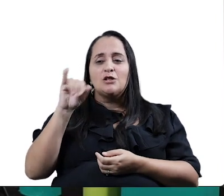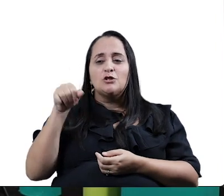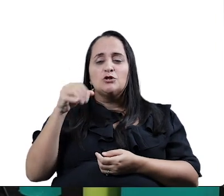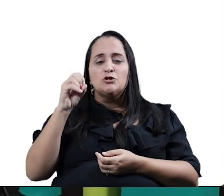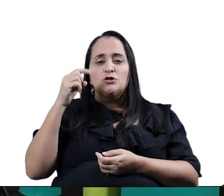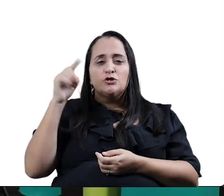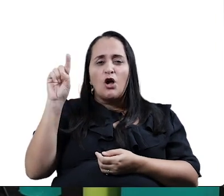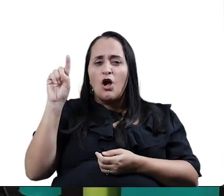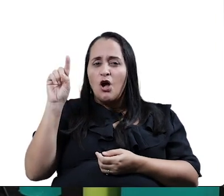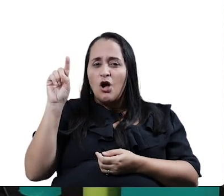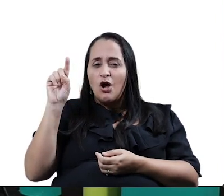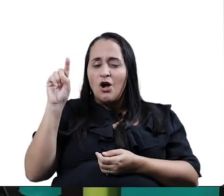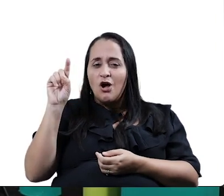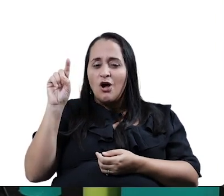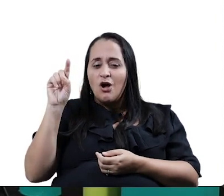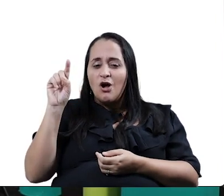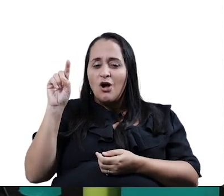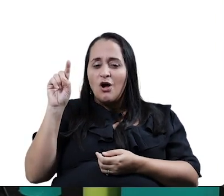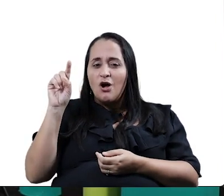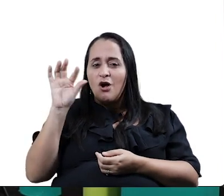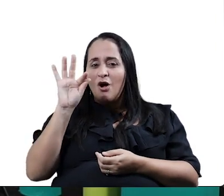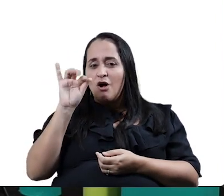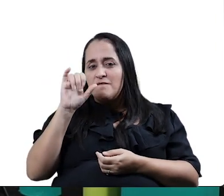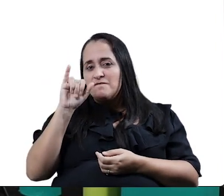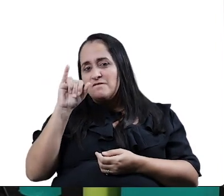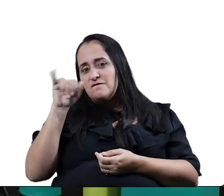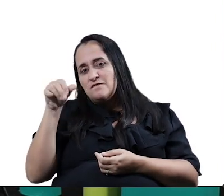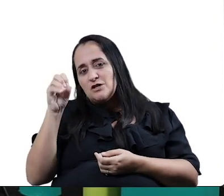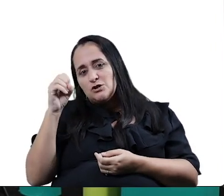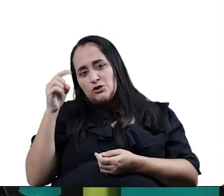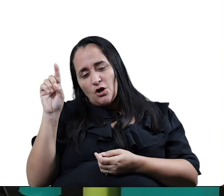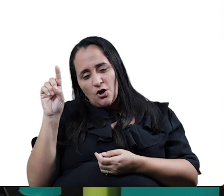Carijó com feijó.